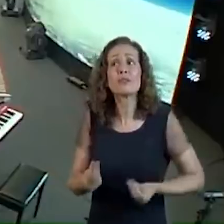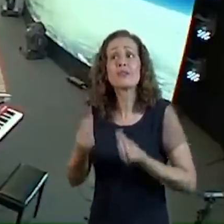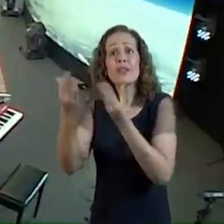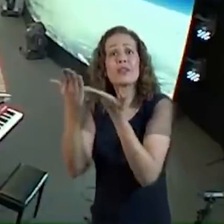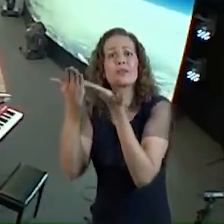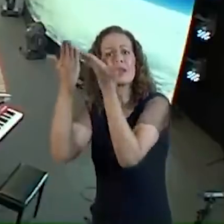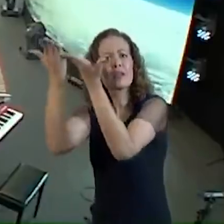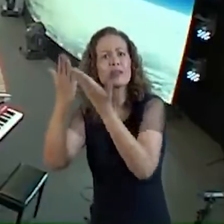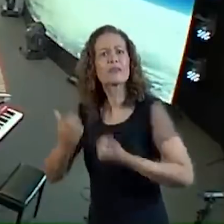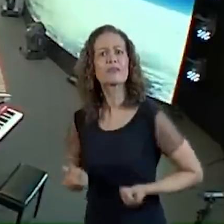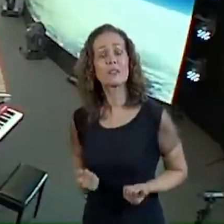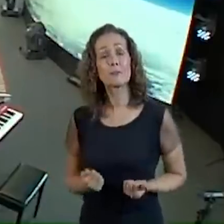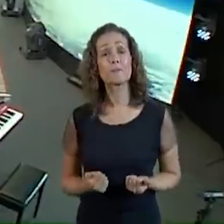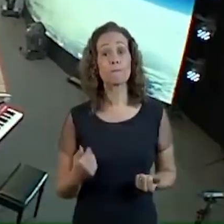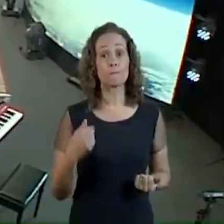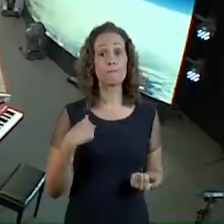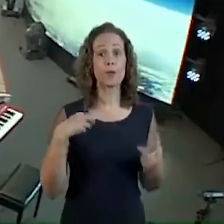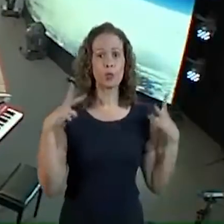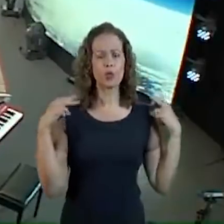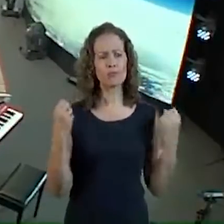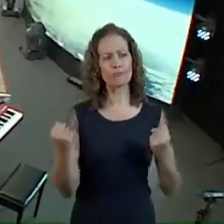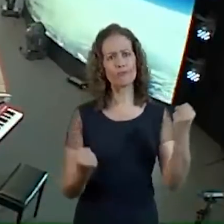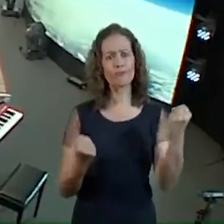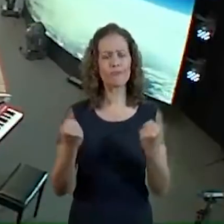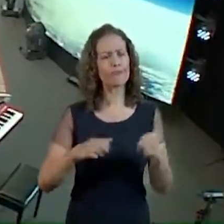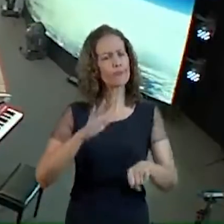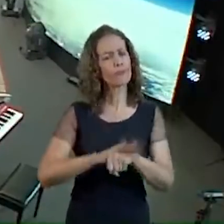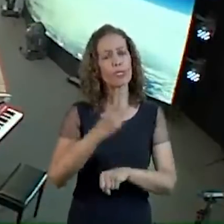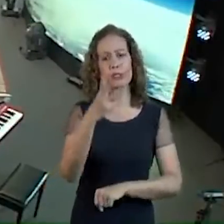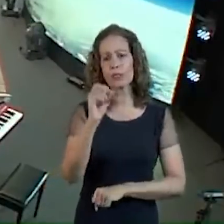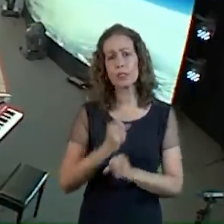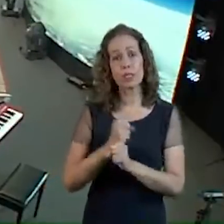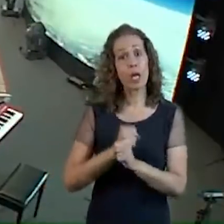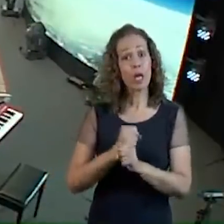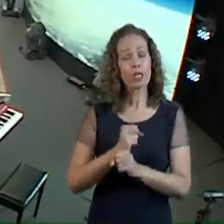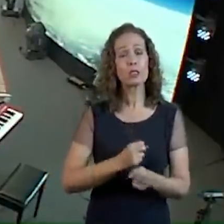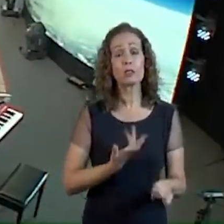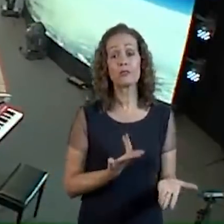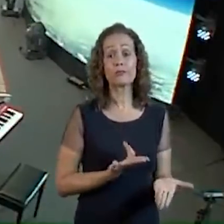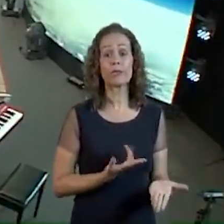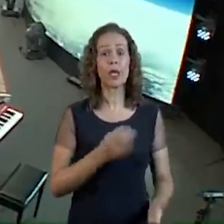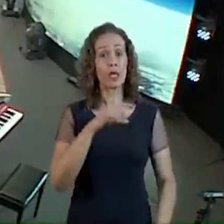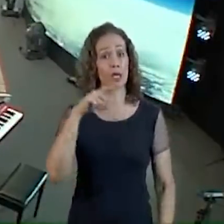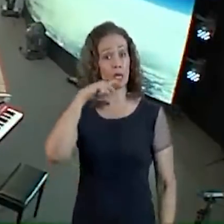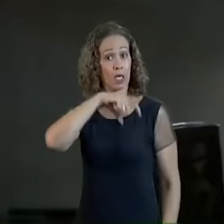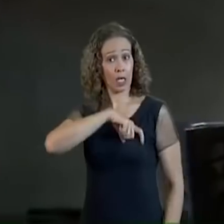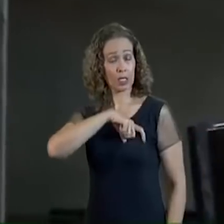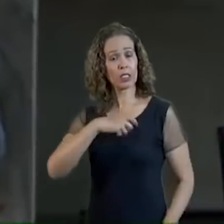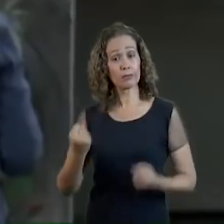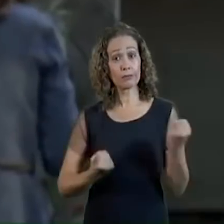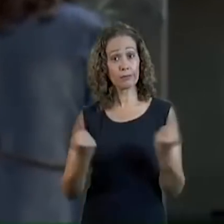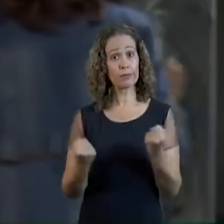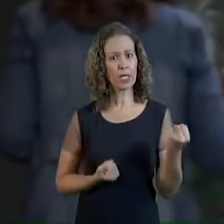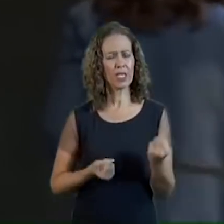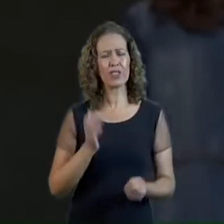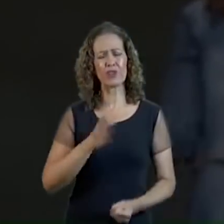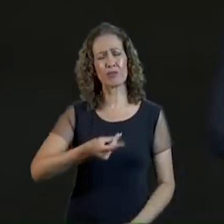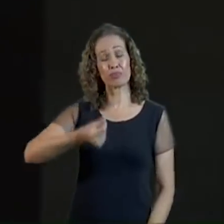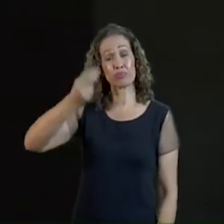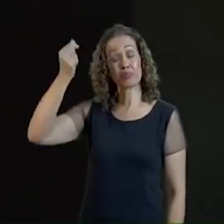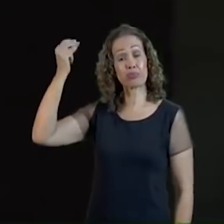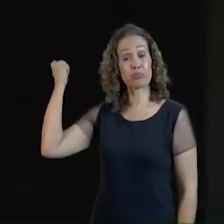Eu sou motorista Gente, há mais de 30 anos Que eu morei nos Estados Unidos Eu tirei carteira Com 16 anos Esse ano eu faço 50